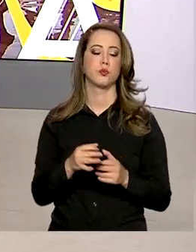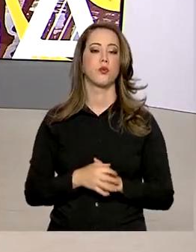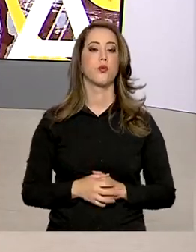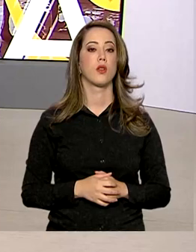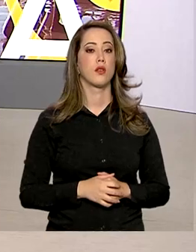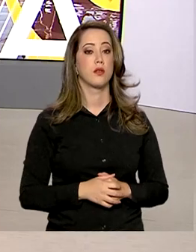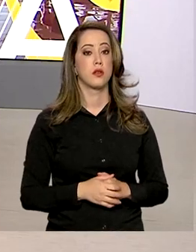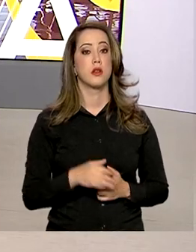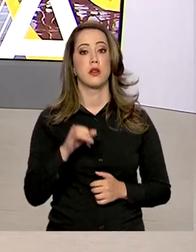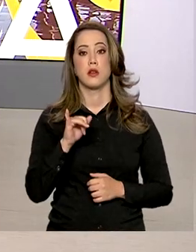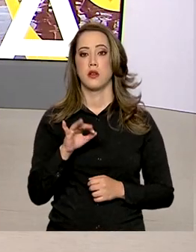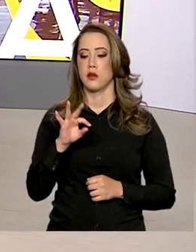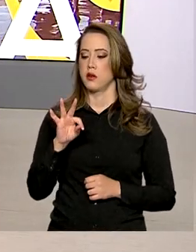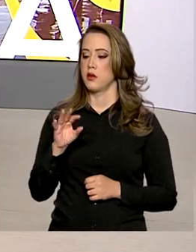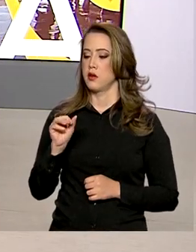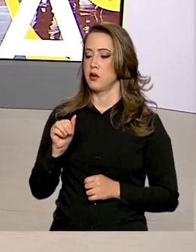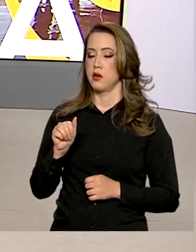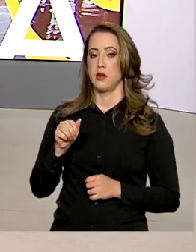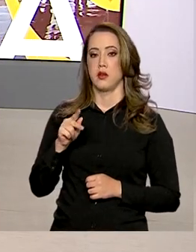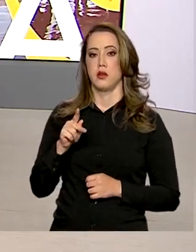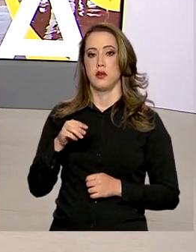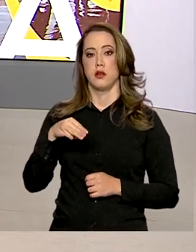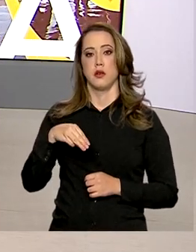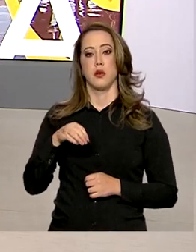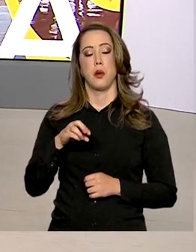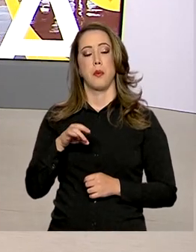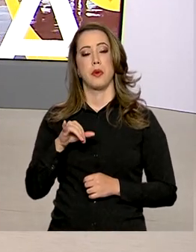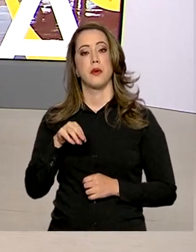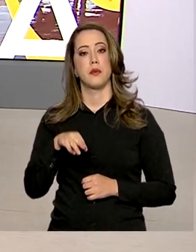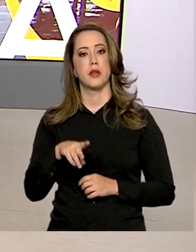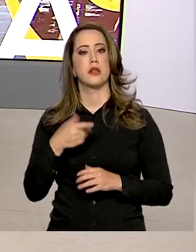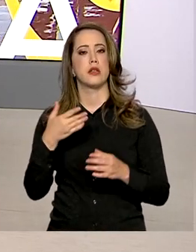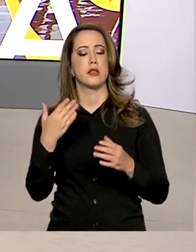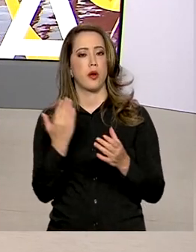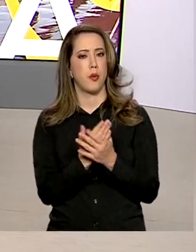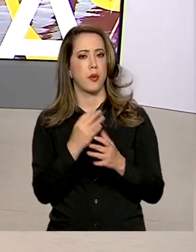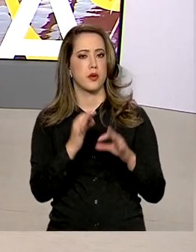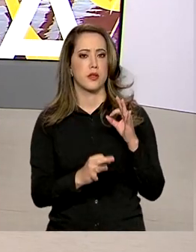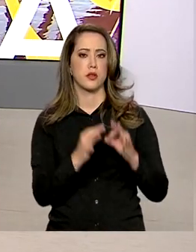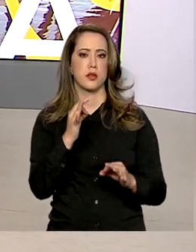está em recuperação judicial, um processo que tramita na Justiça de São Paulo.